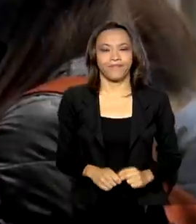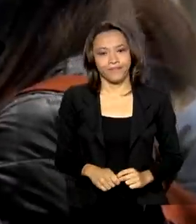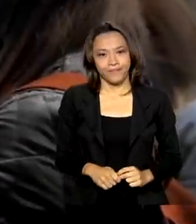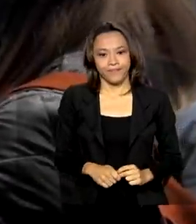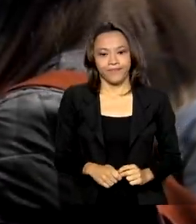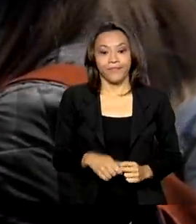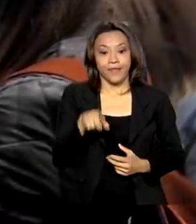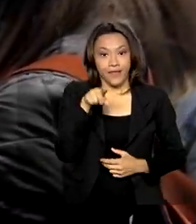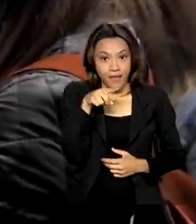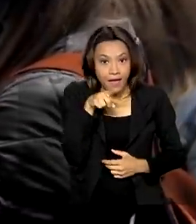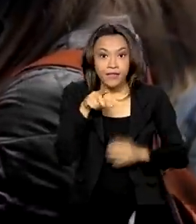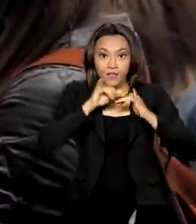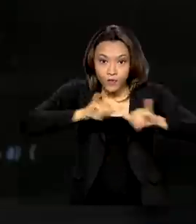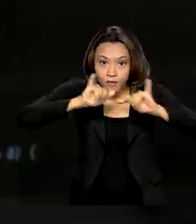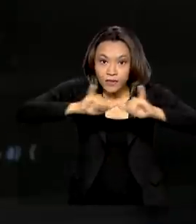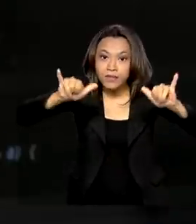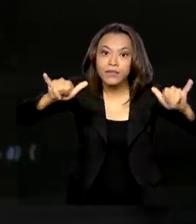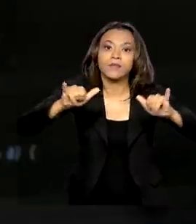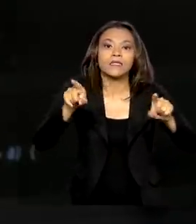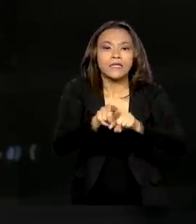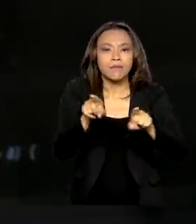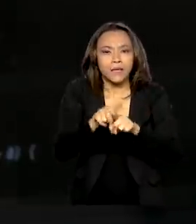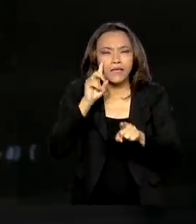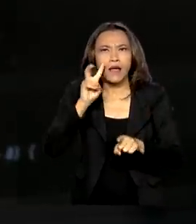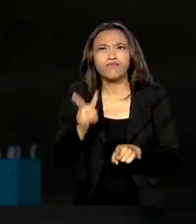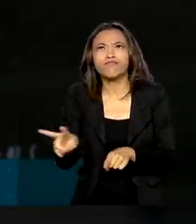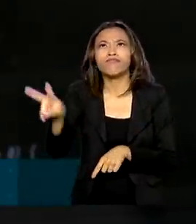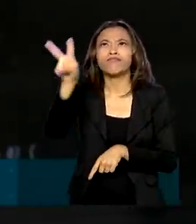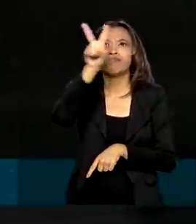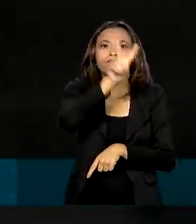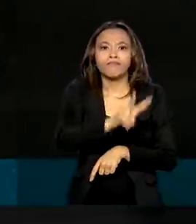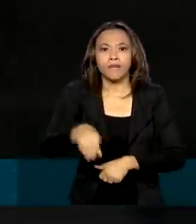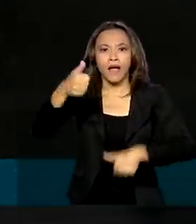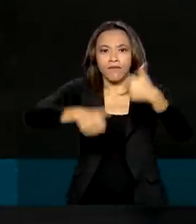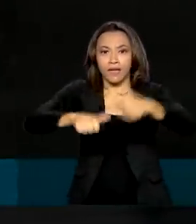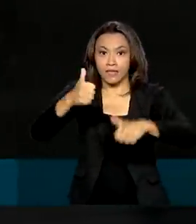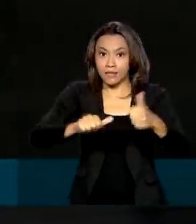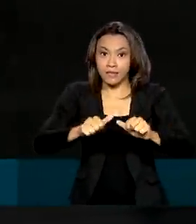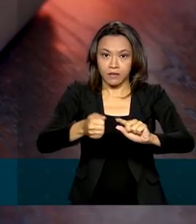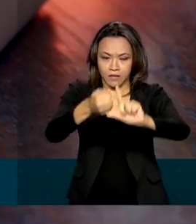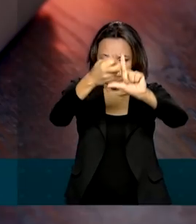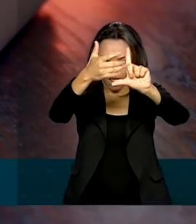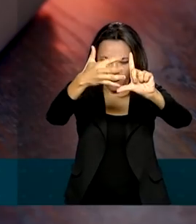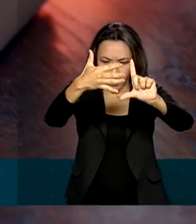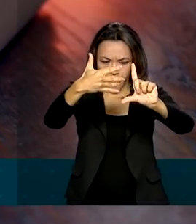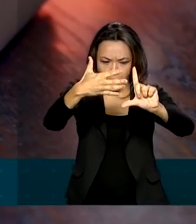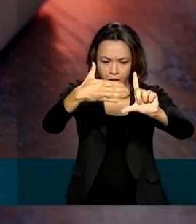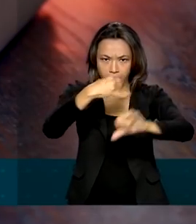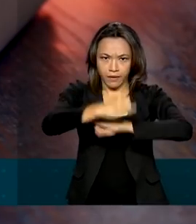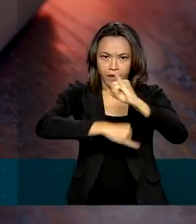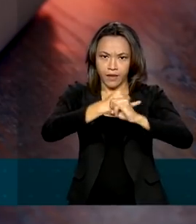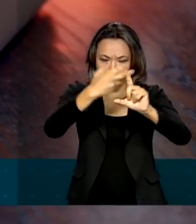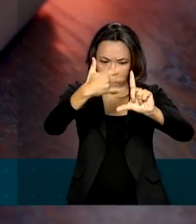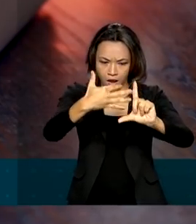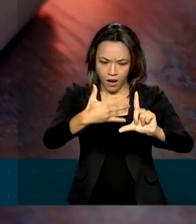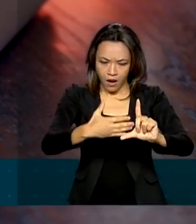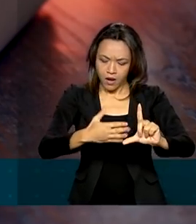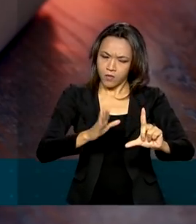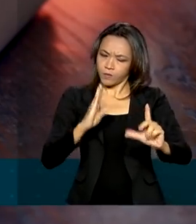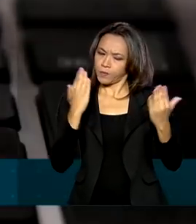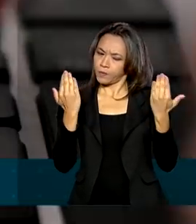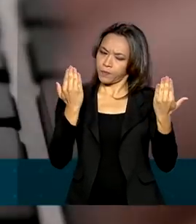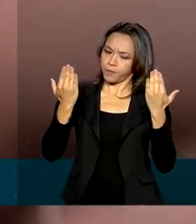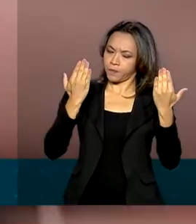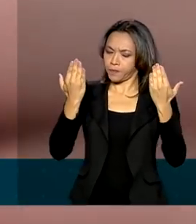Além da campanha, a Senacom está analisando mais de duas mil páginas na internet suspeitas de estarem, de algum modo,